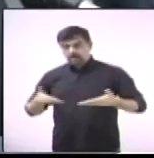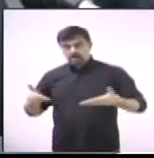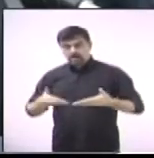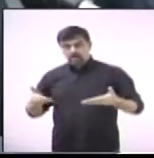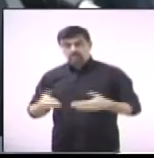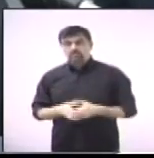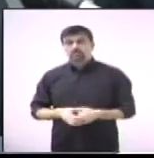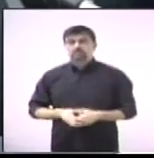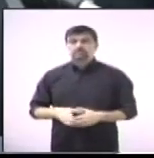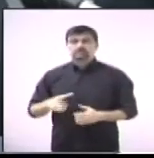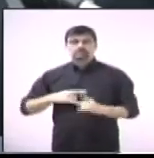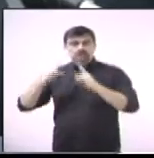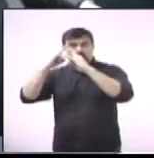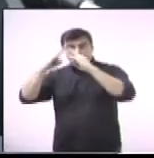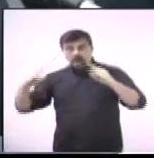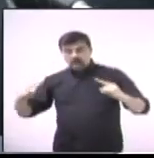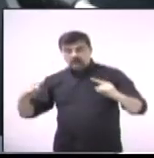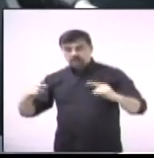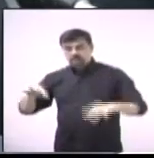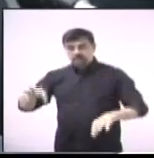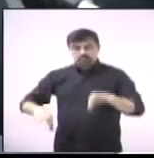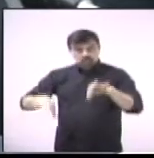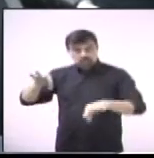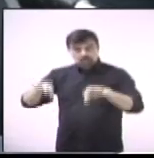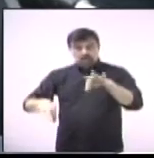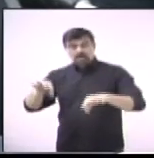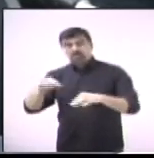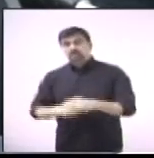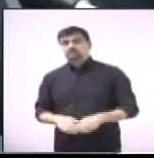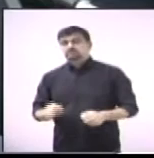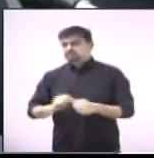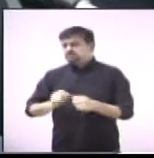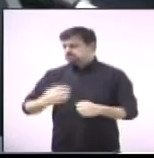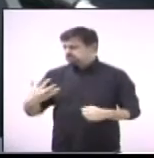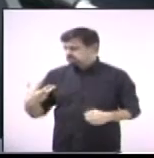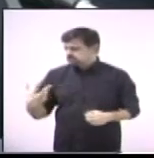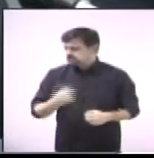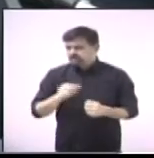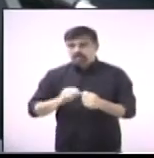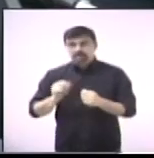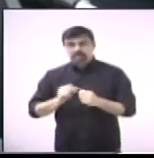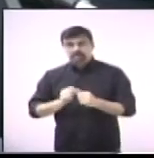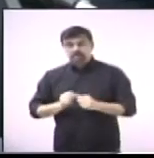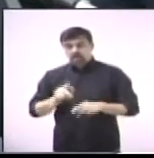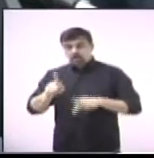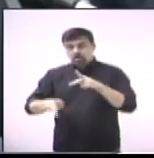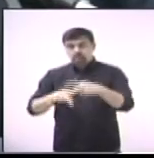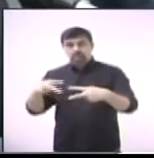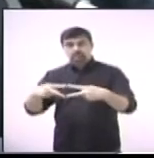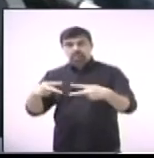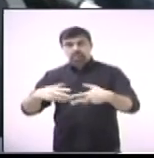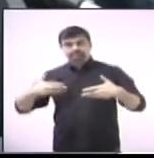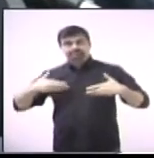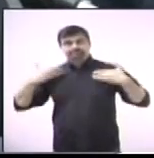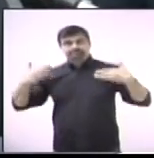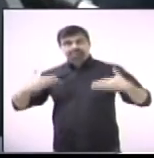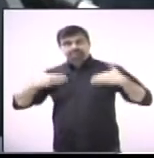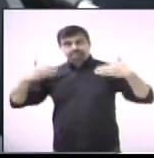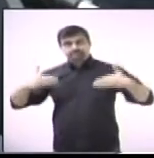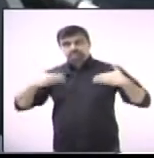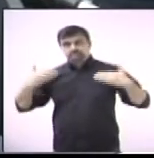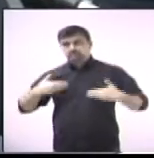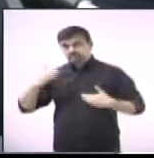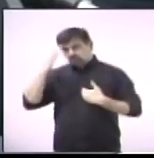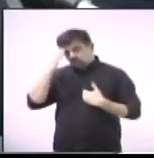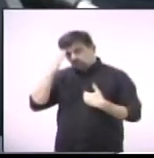uma quermesse fantástica, que vem trazendo bastante entendimento e alegria para o nosso munícipe. Muito obrigado,